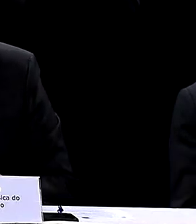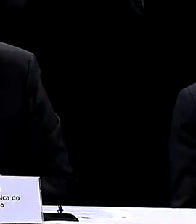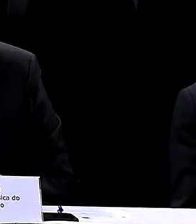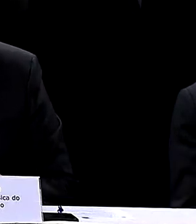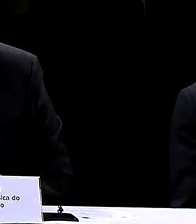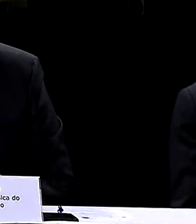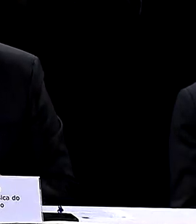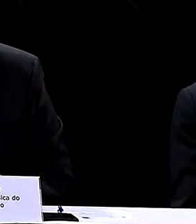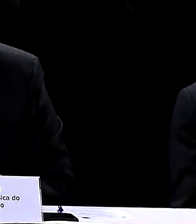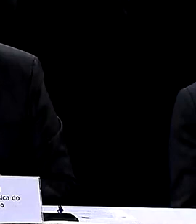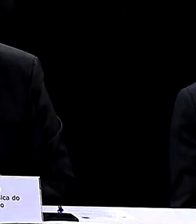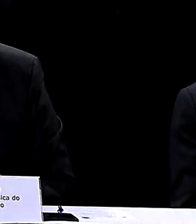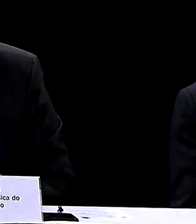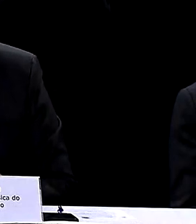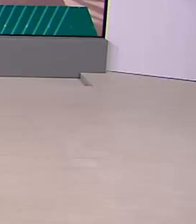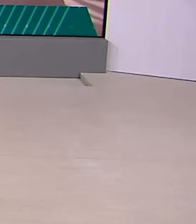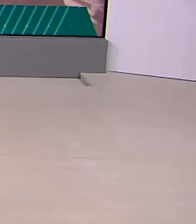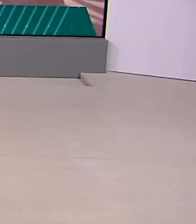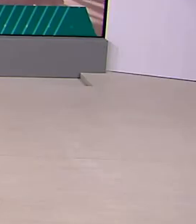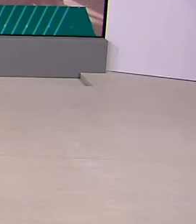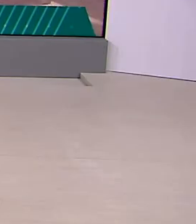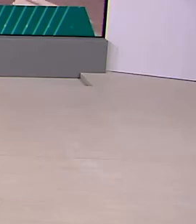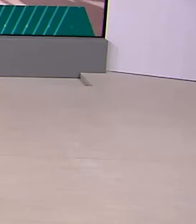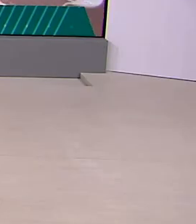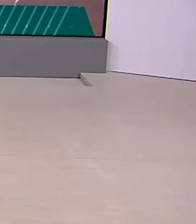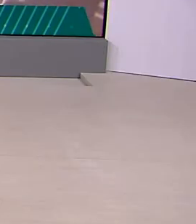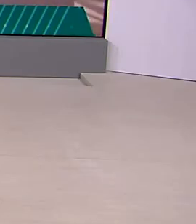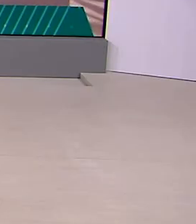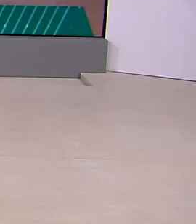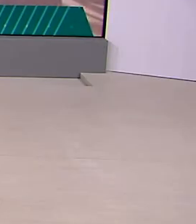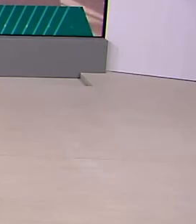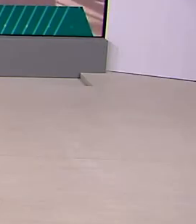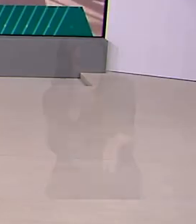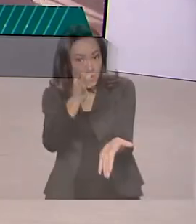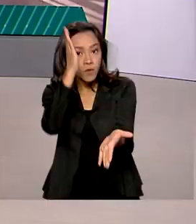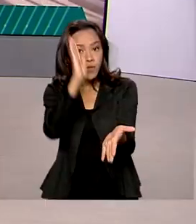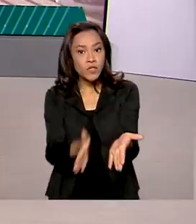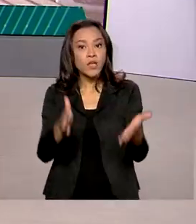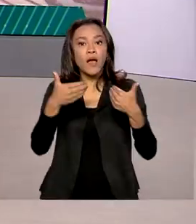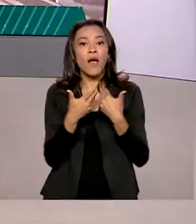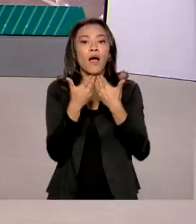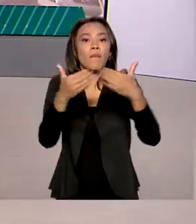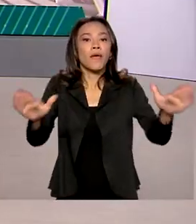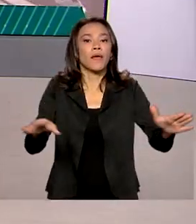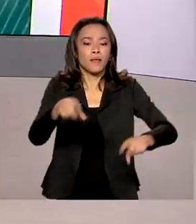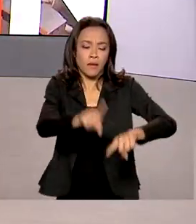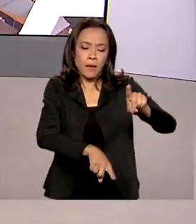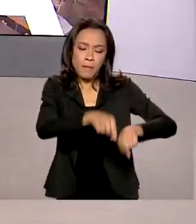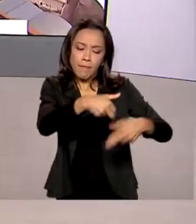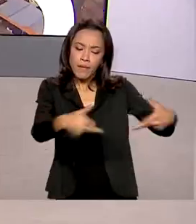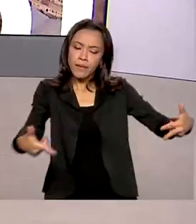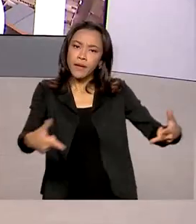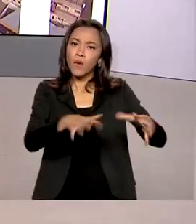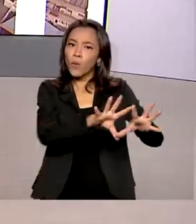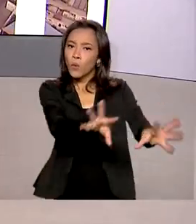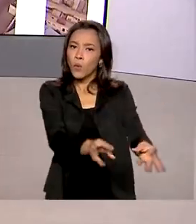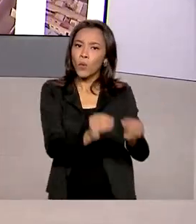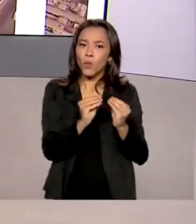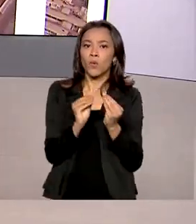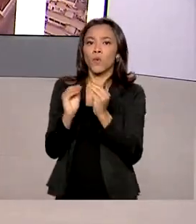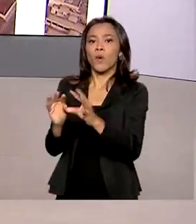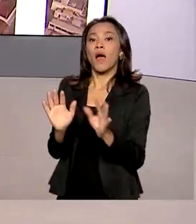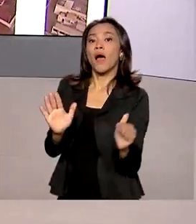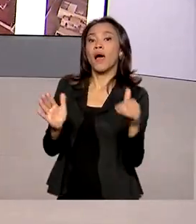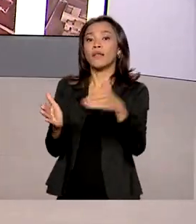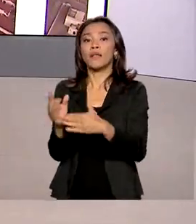de nossos professores. As inscrições já estão abertas e os materiais vão ser disponibilizados até o dia